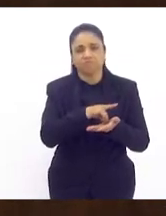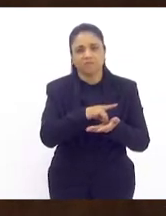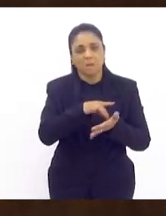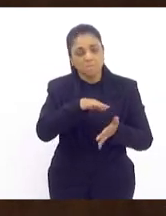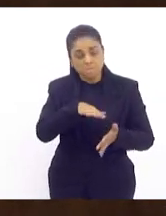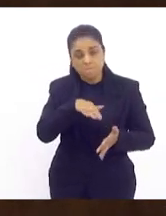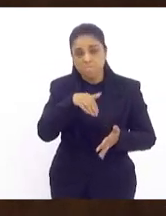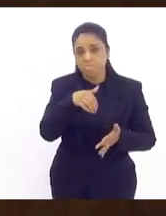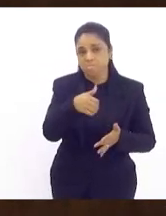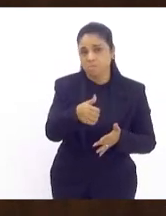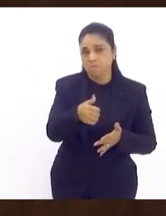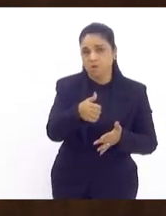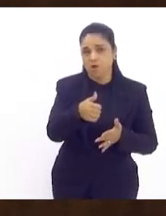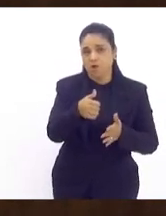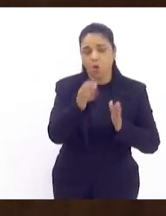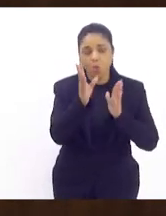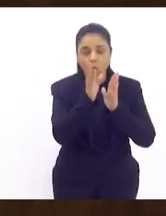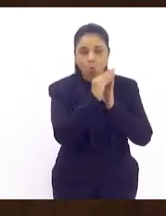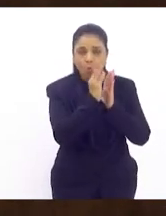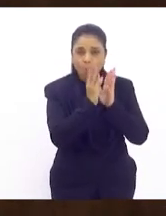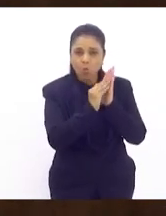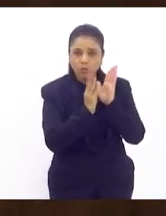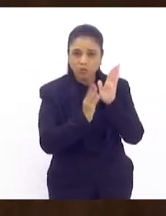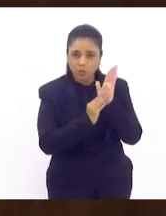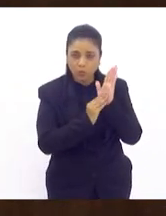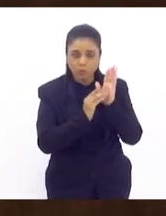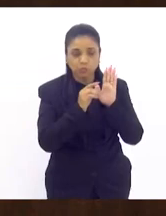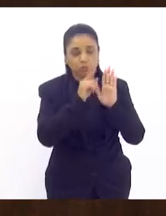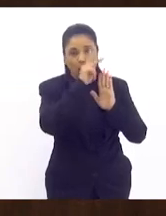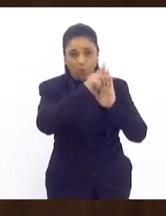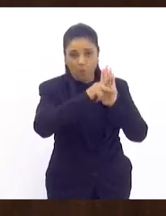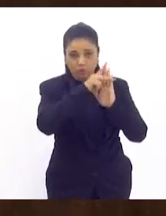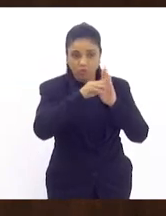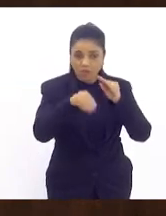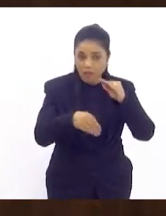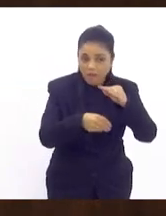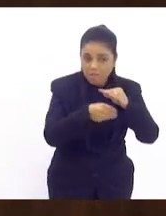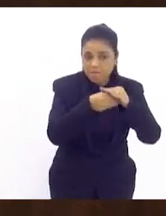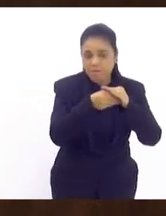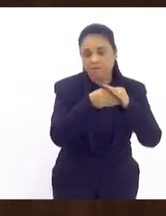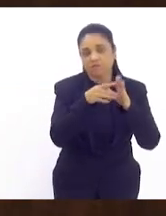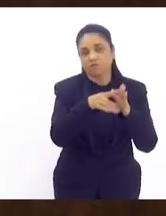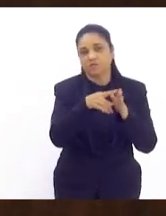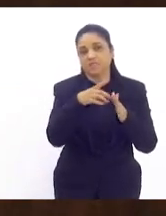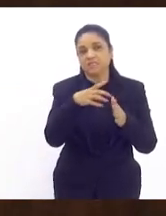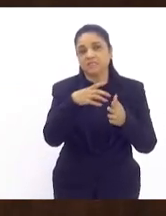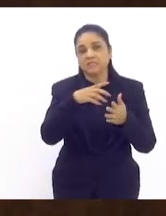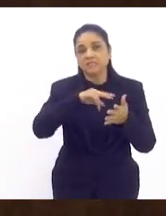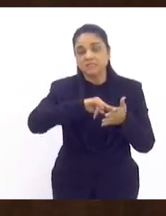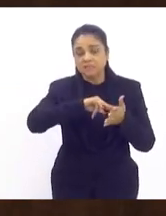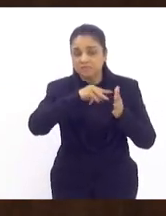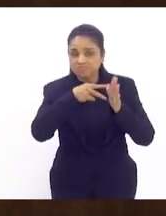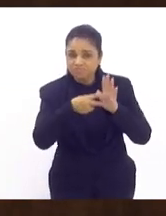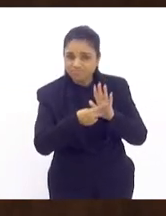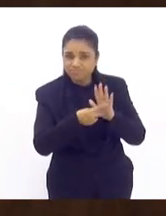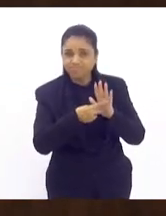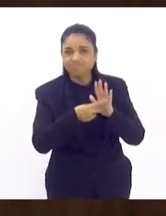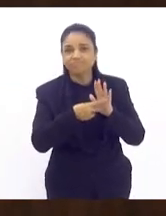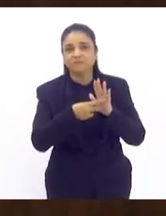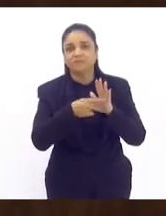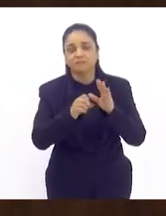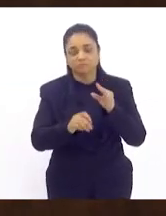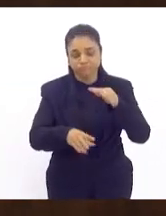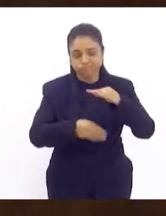melhora o conteúdo do projeto às emendas e foi nesse sentido que nós produzimos as emendas por quê?